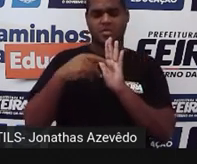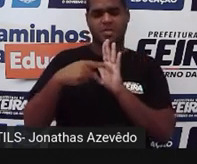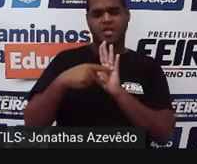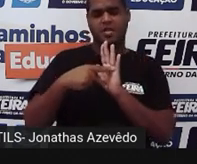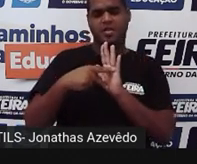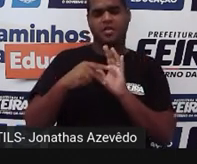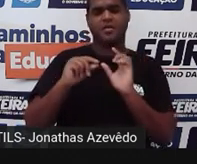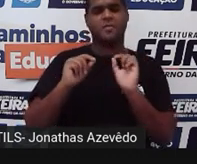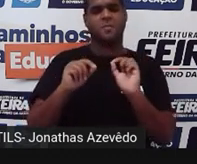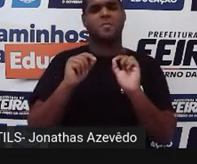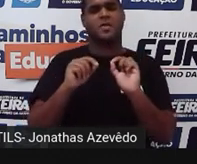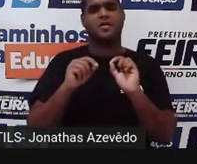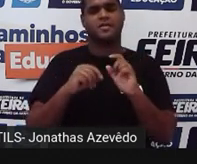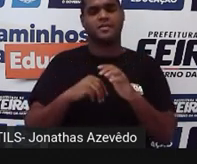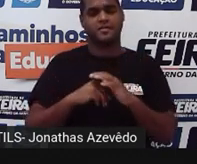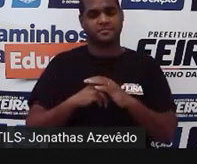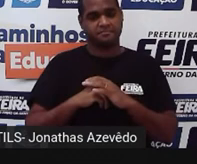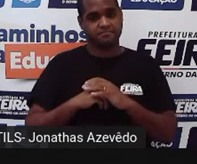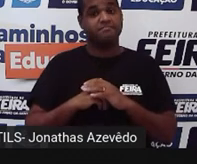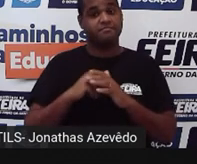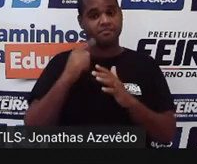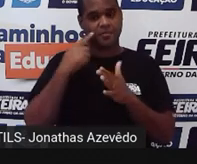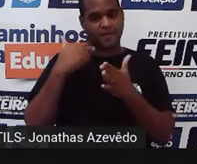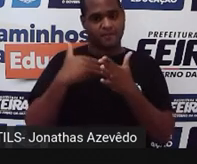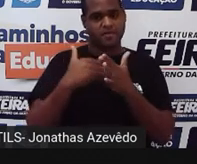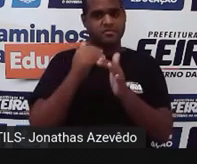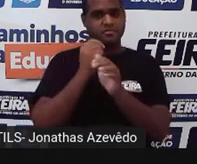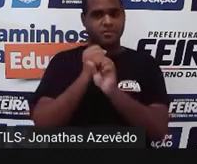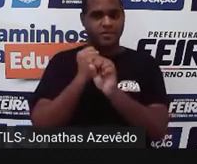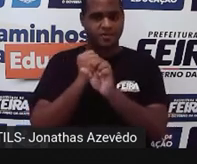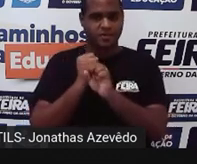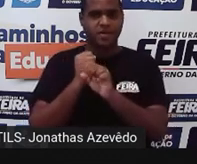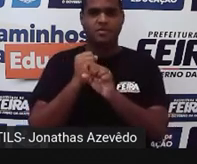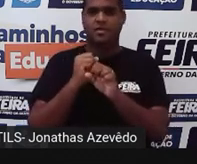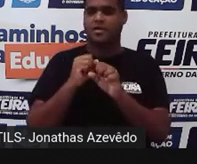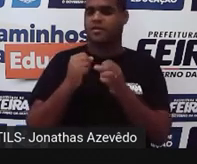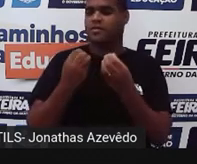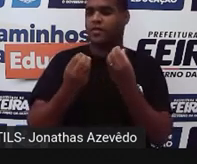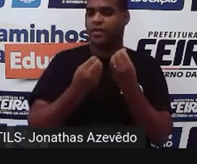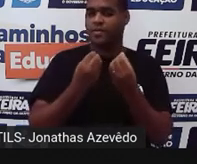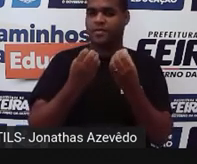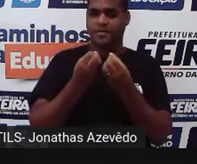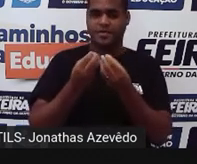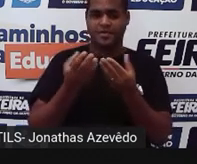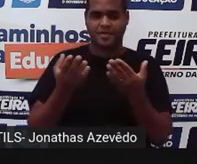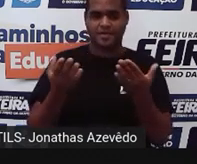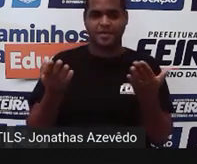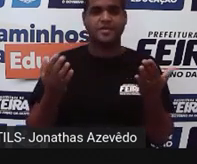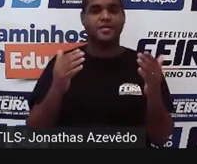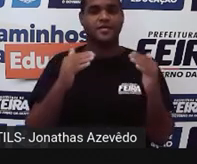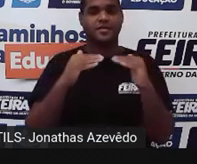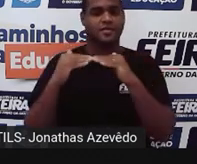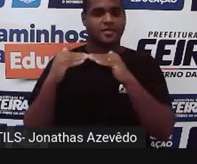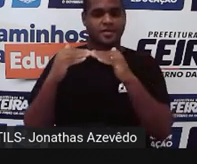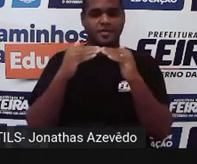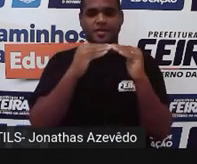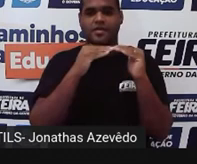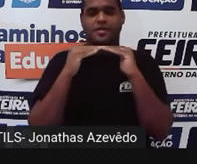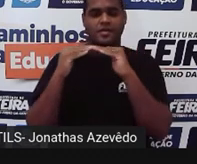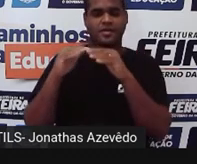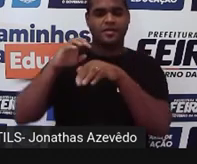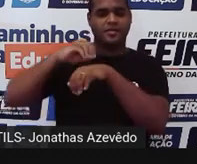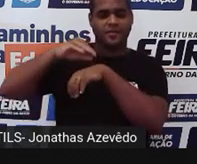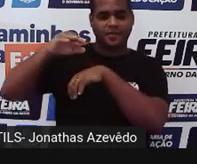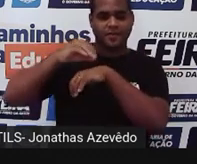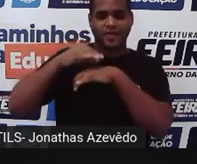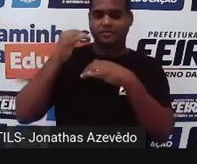aritmética ponderada? Ela aproxima um valor total para um valor distribuído